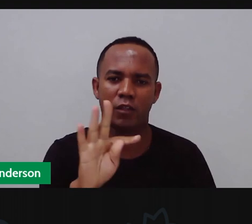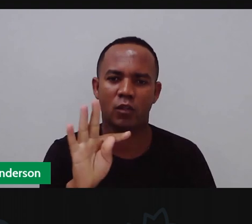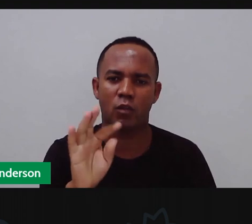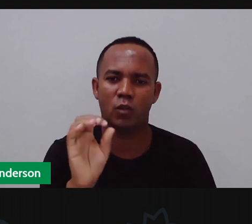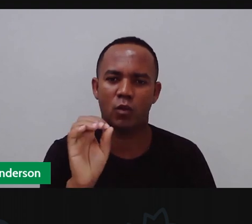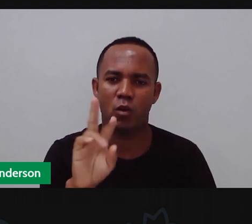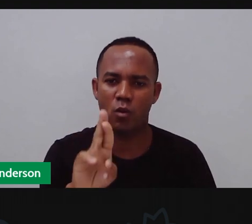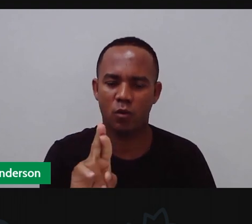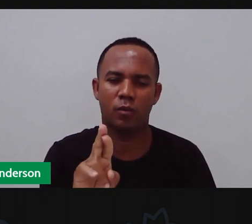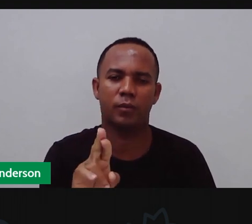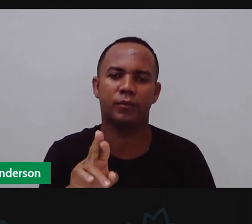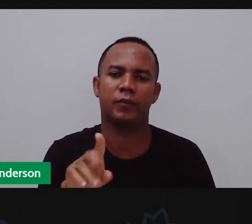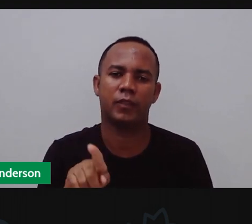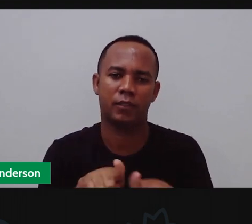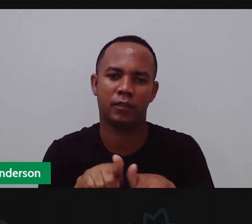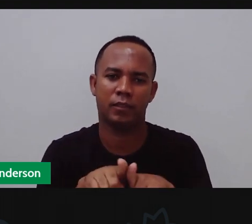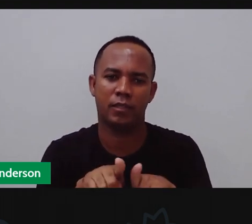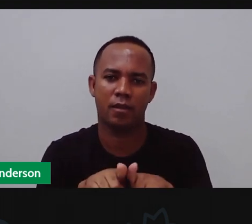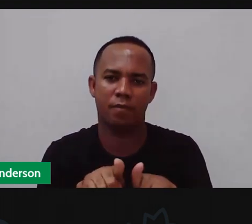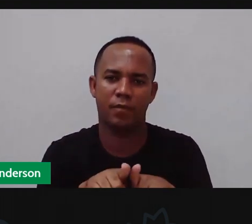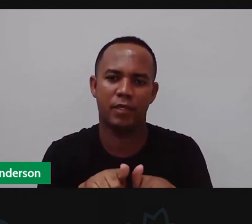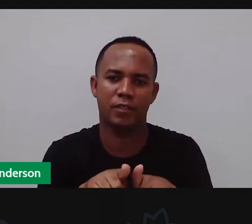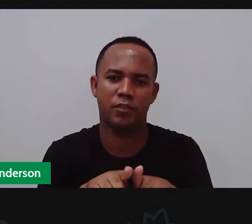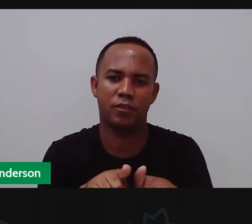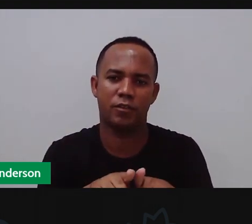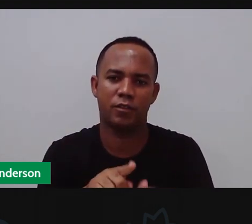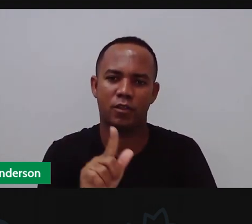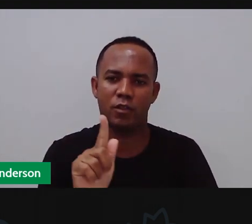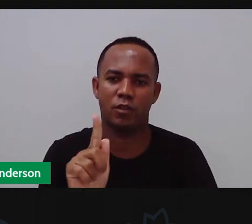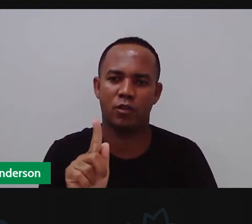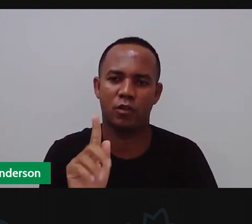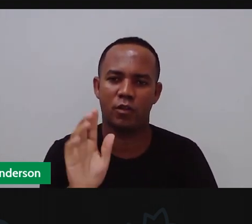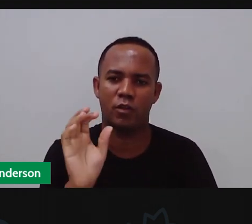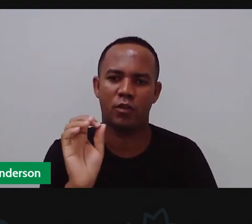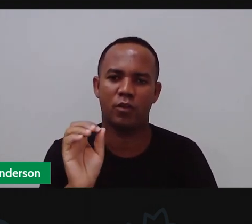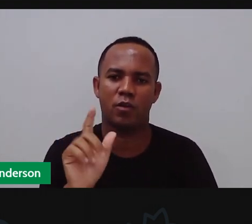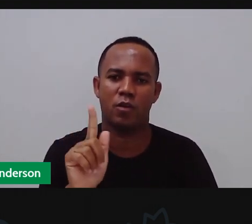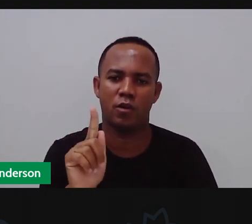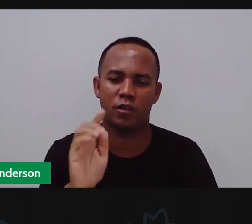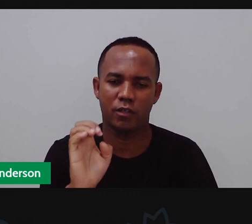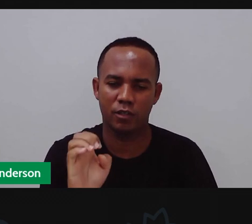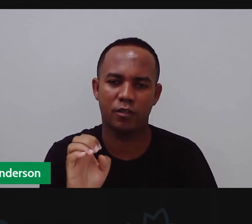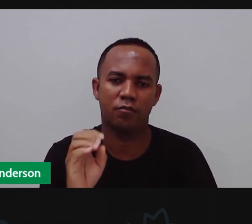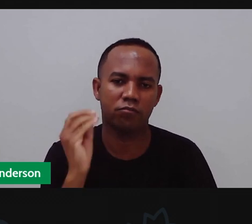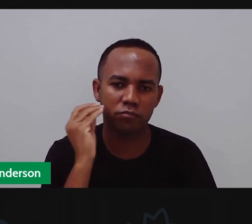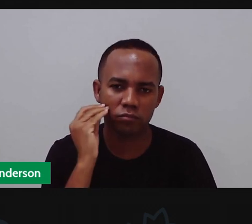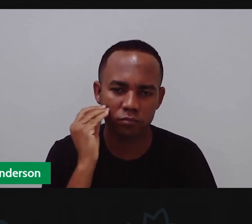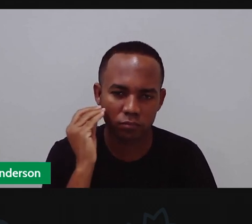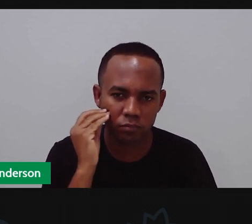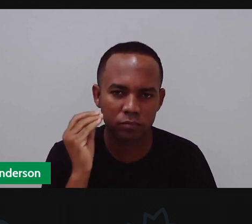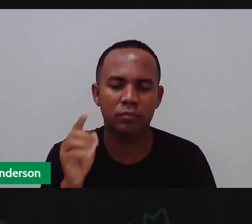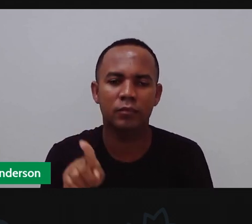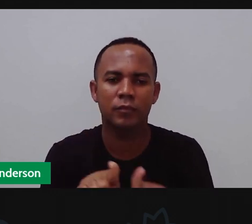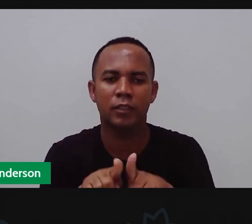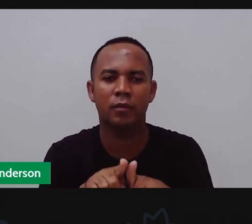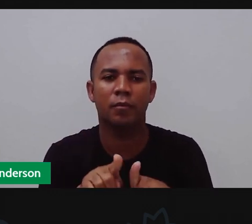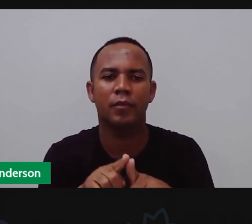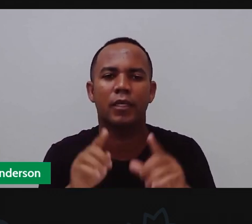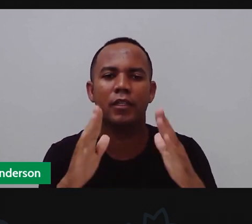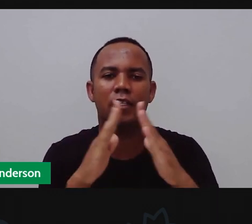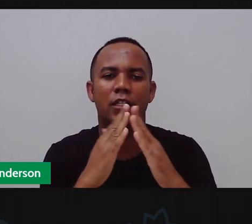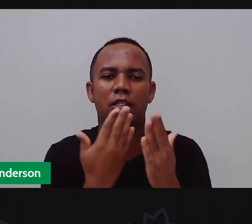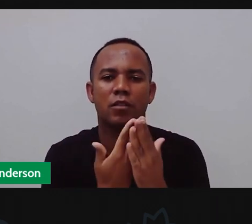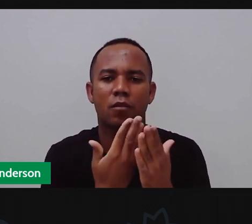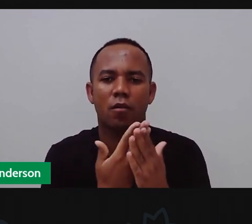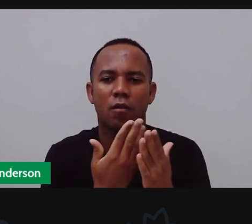Anderson para ele para Jorge Bacelar né é para a escola Padre